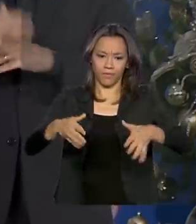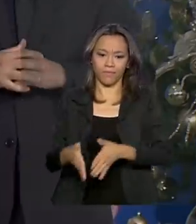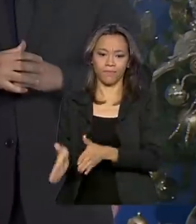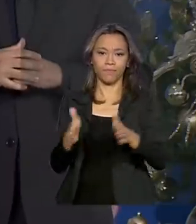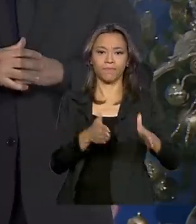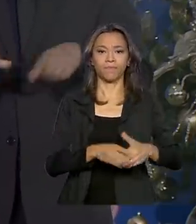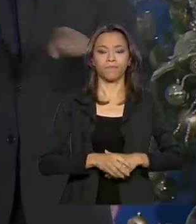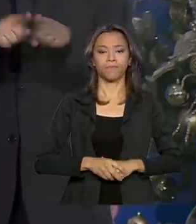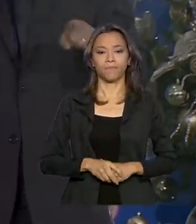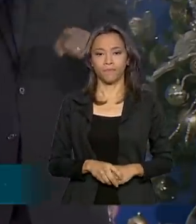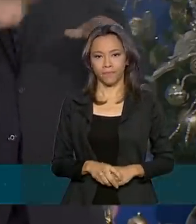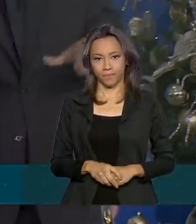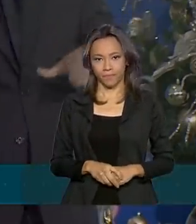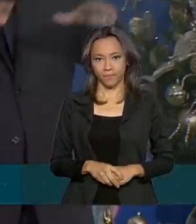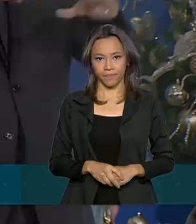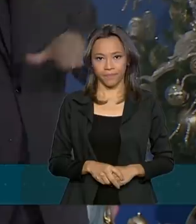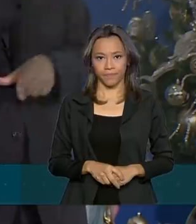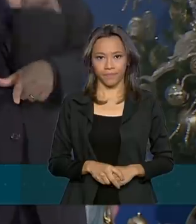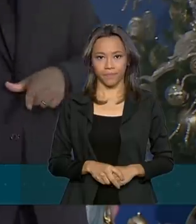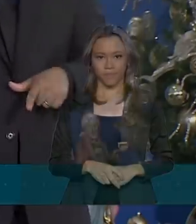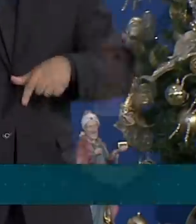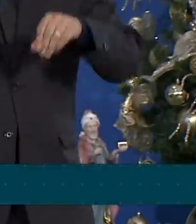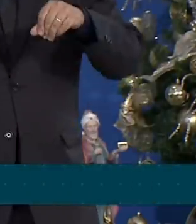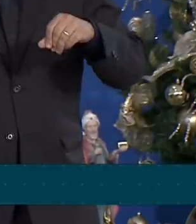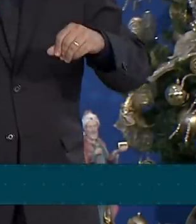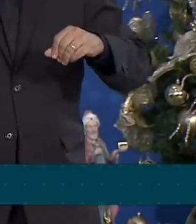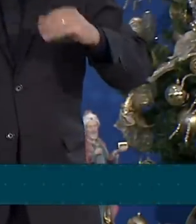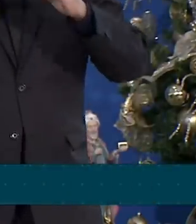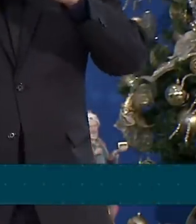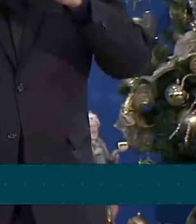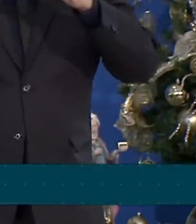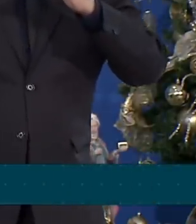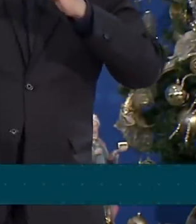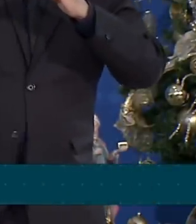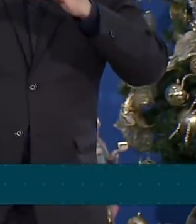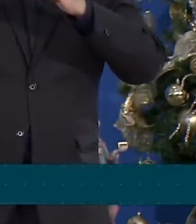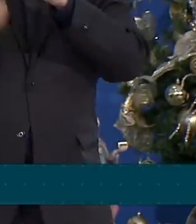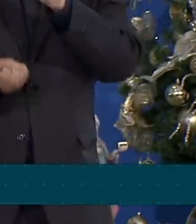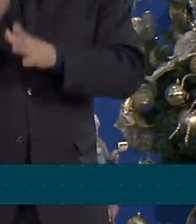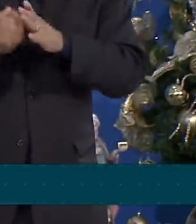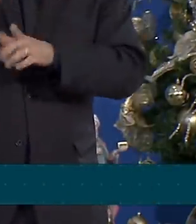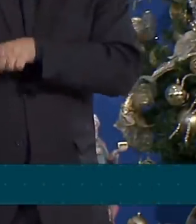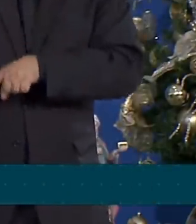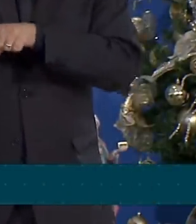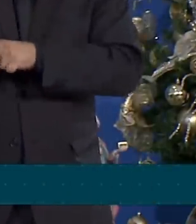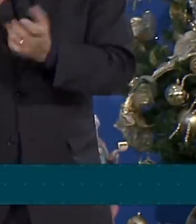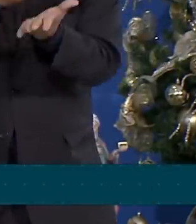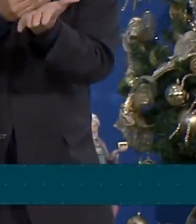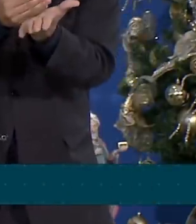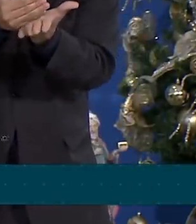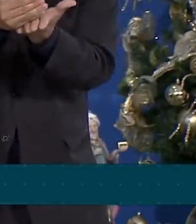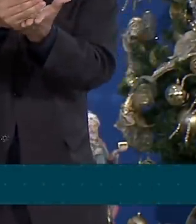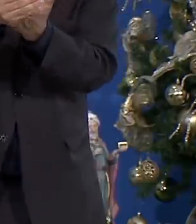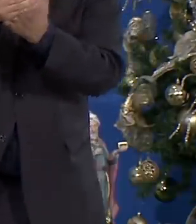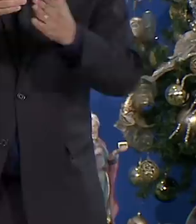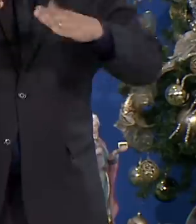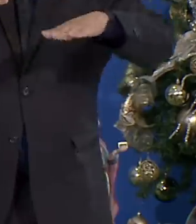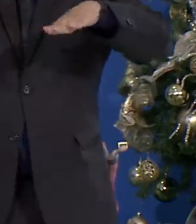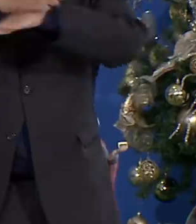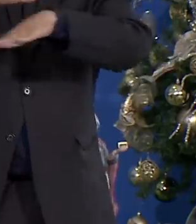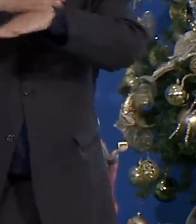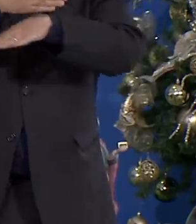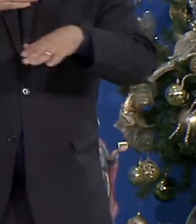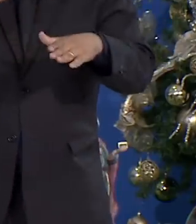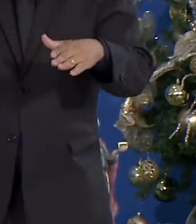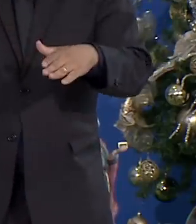título, os assentados são colocados em um novo patamar de inclusão produtiva. Passam a ter acesso ao